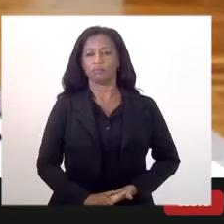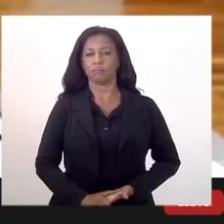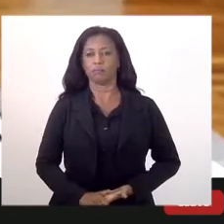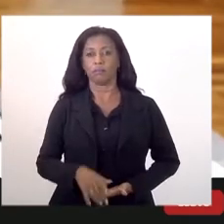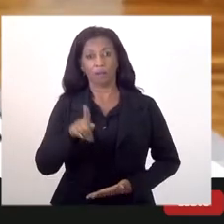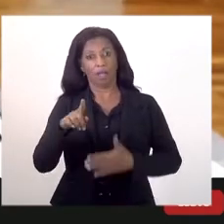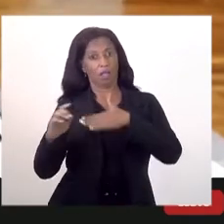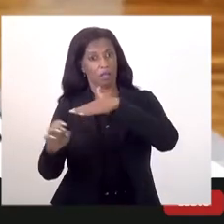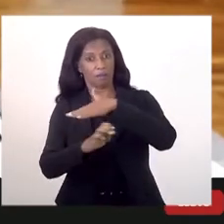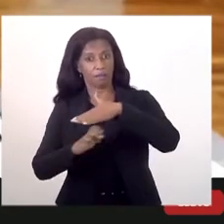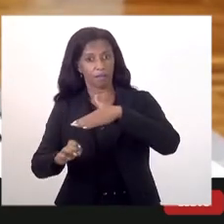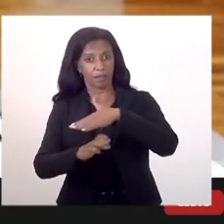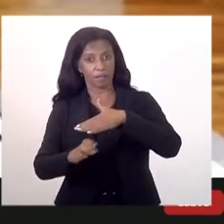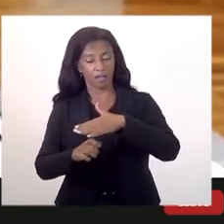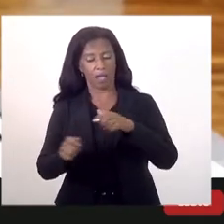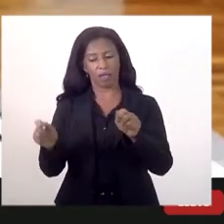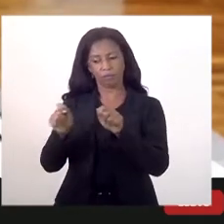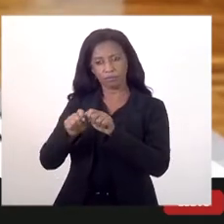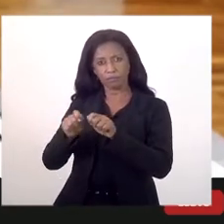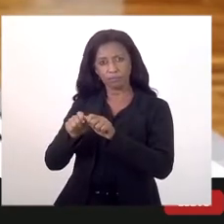empresários, que fazem a coisa